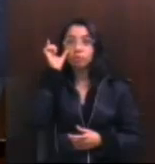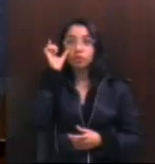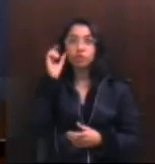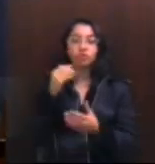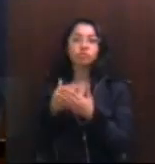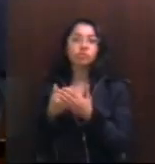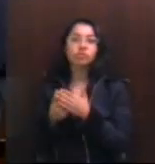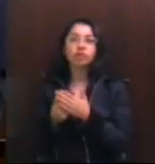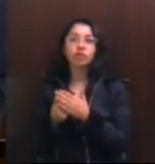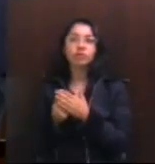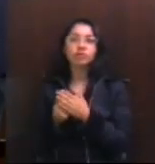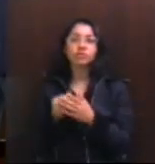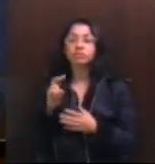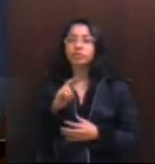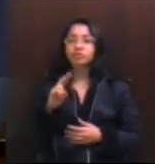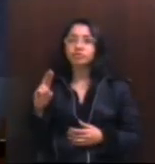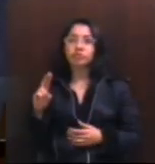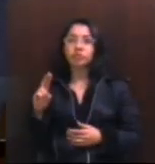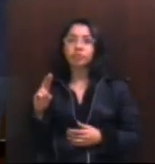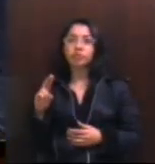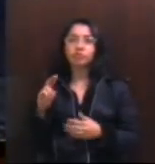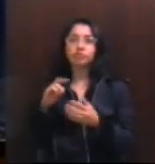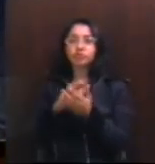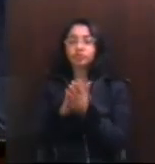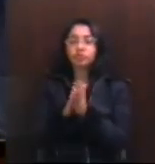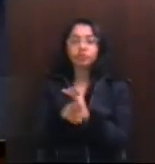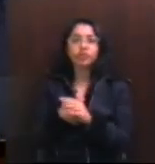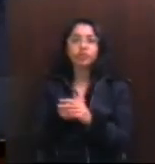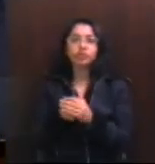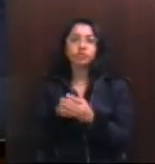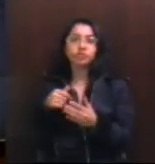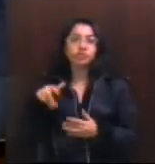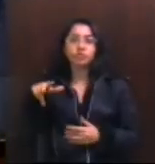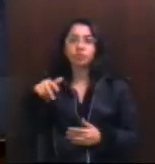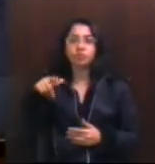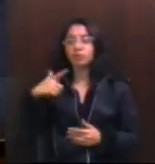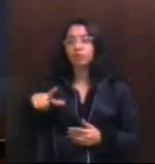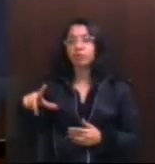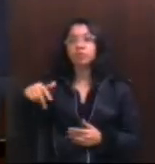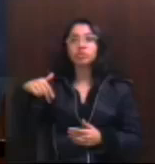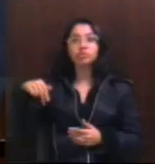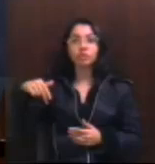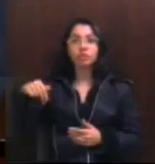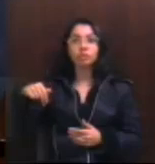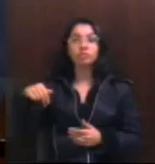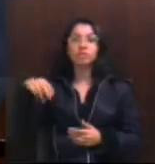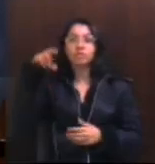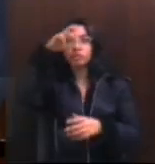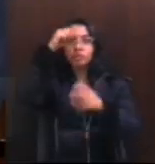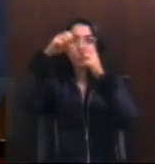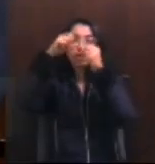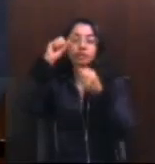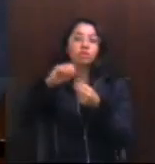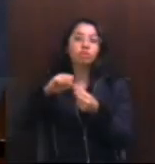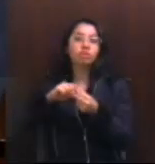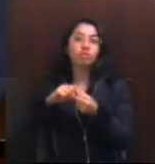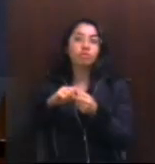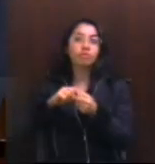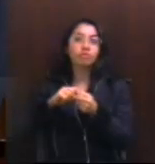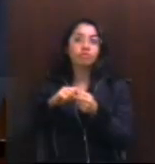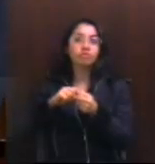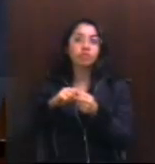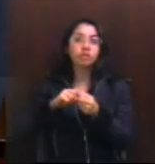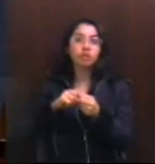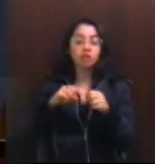vândalos, outros chamam de vagabundos, estavam estudando o quê? Estavam aprendendo a fazer a horta da sua escola para que a alimentação